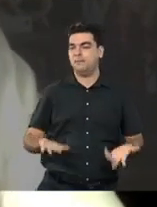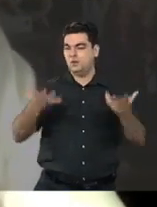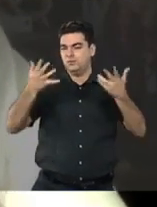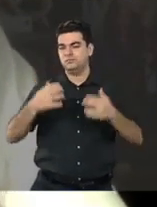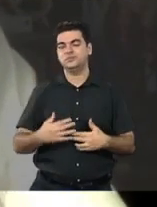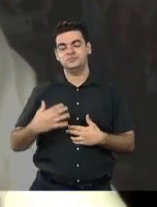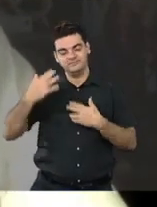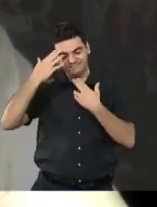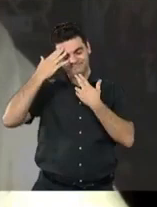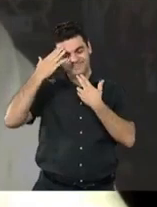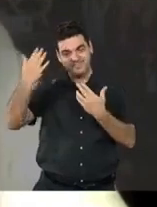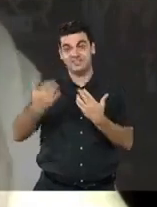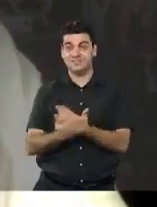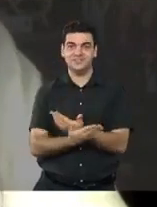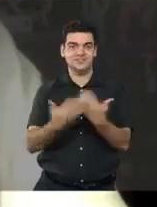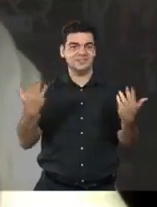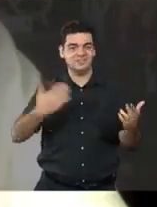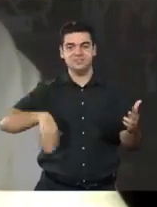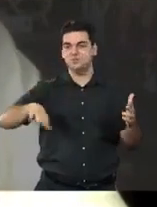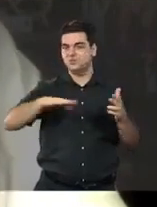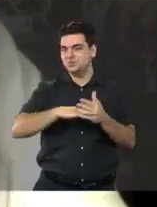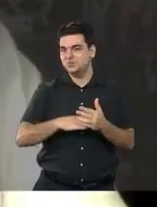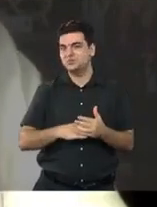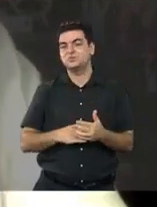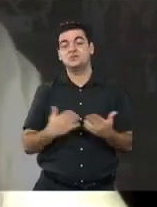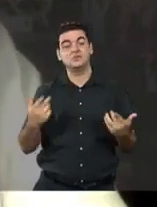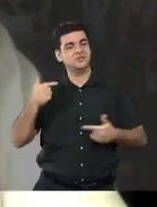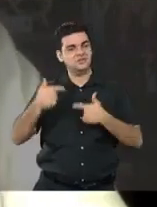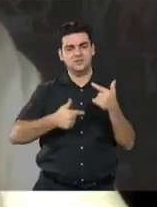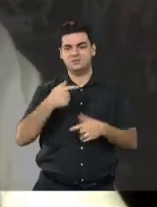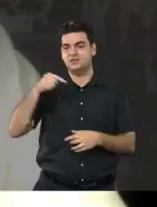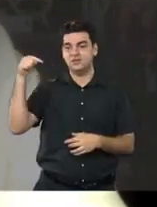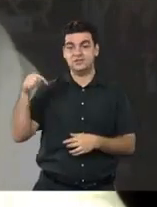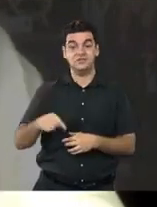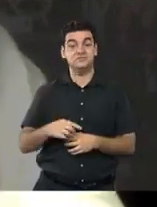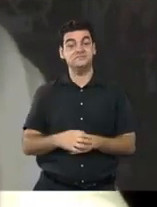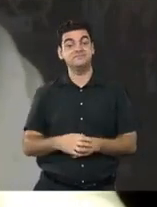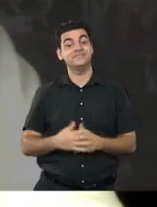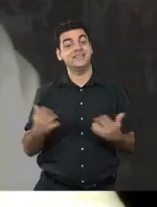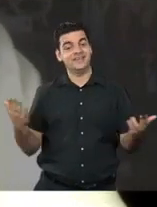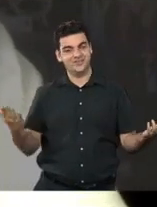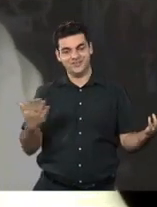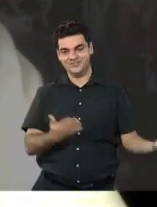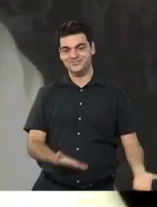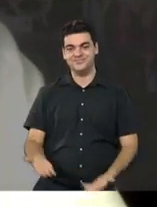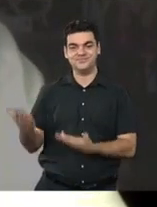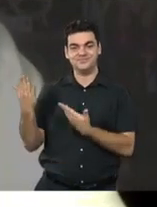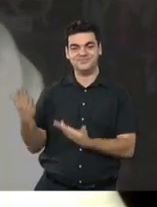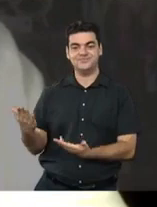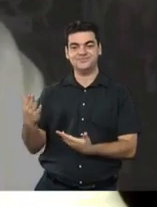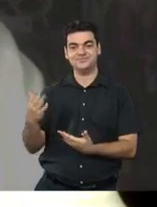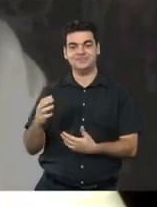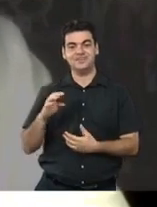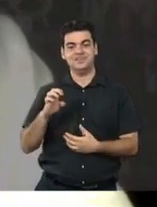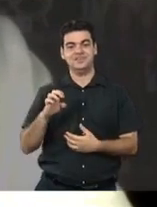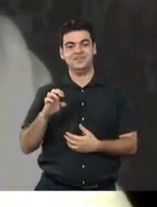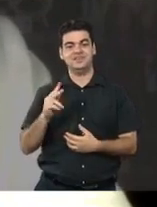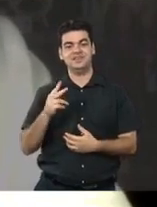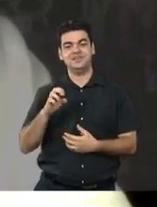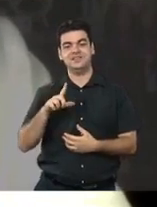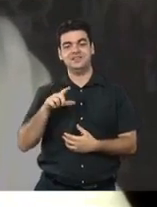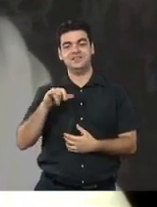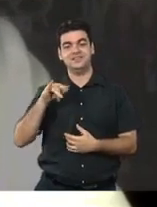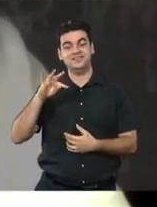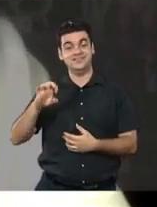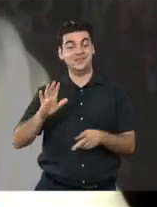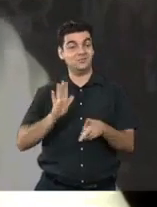Então, eu agradeço imensamente a todos vocês e todas vocês que estiveram aqui com a gente hoje, e passo a palavra agora para a Helene Carneiro, que é da Comissão